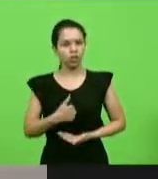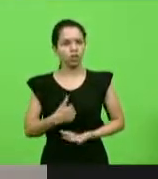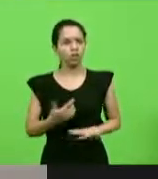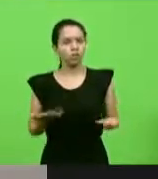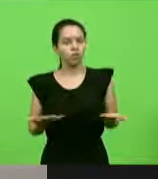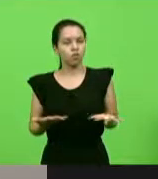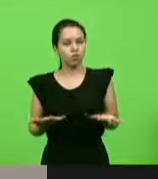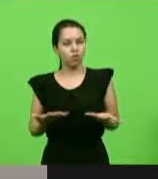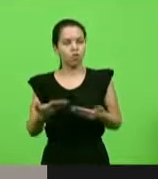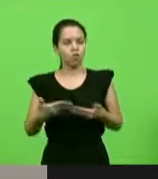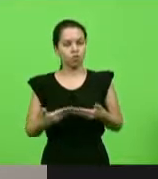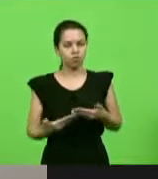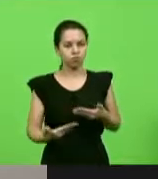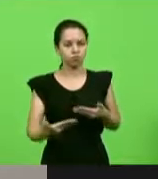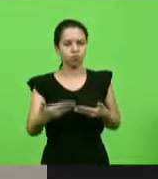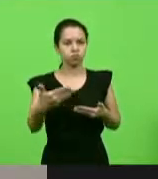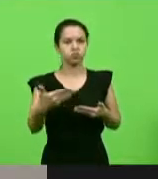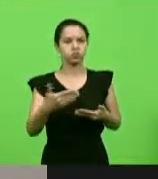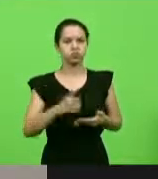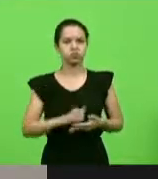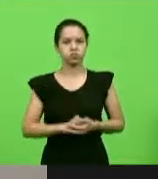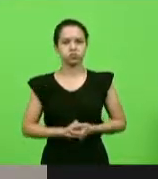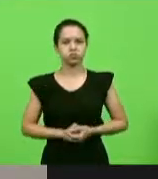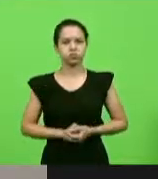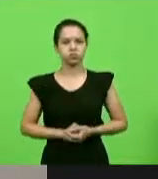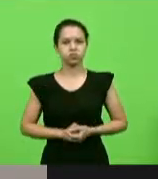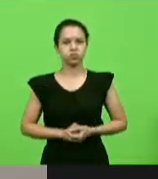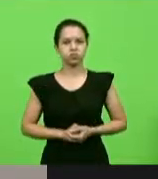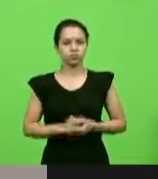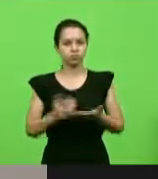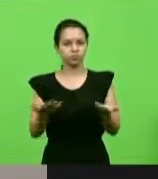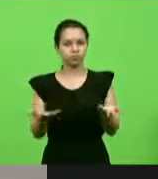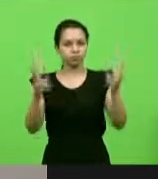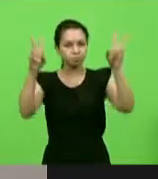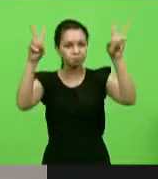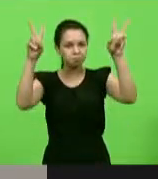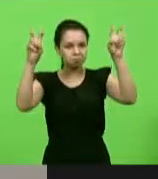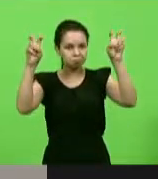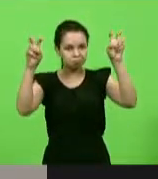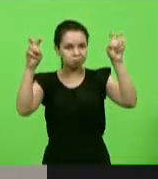inicialmente aqui de trazer presente